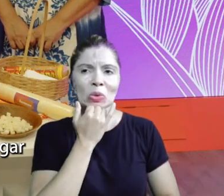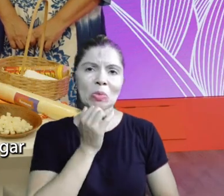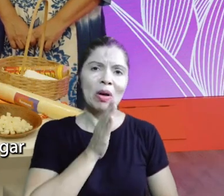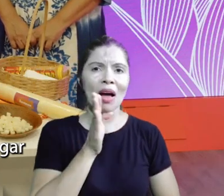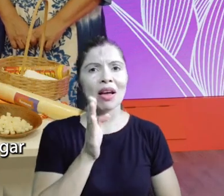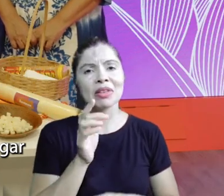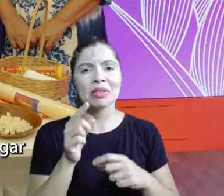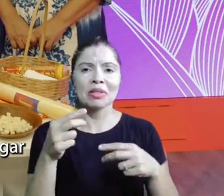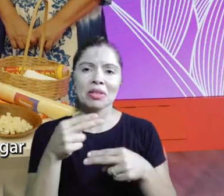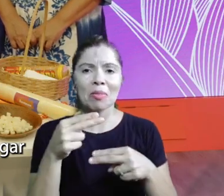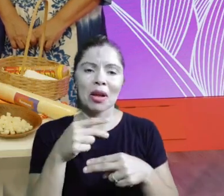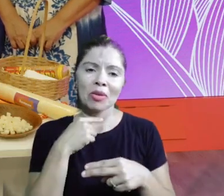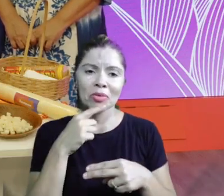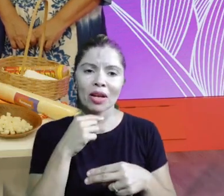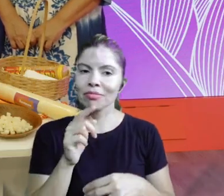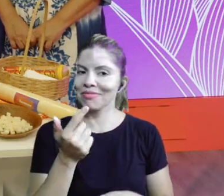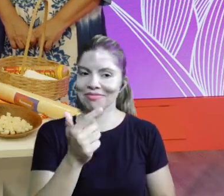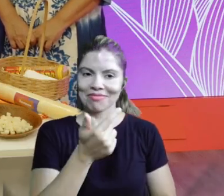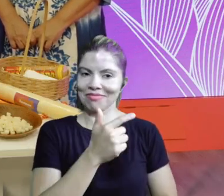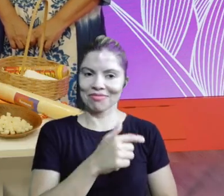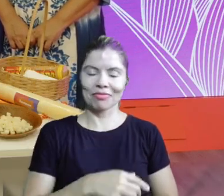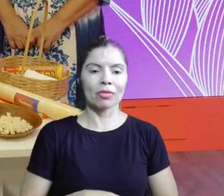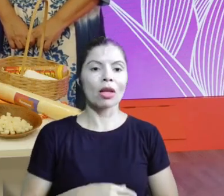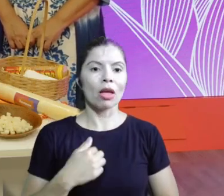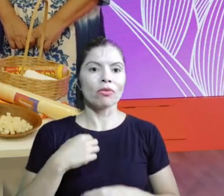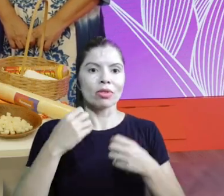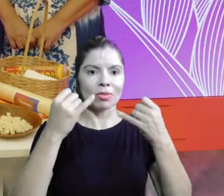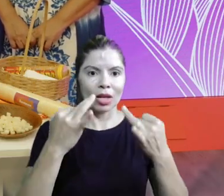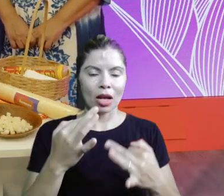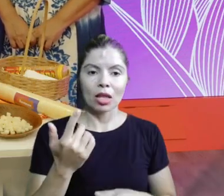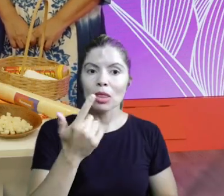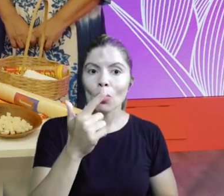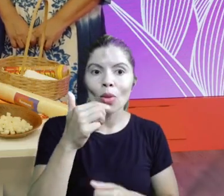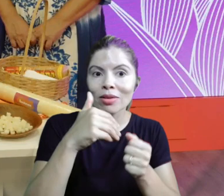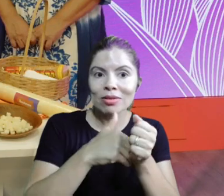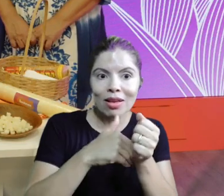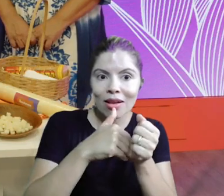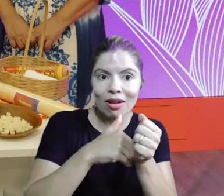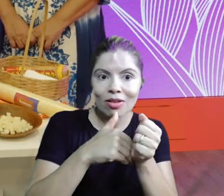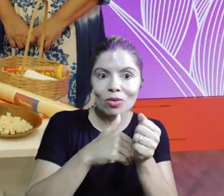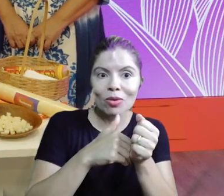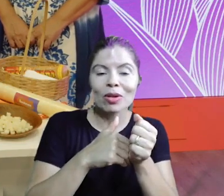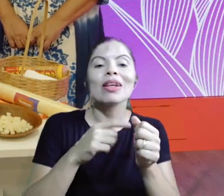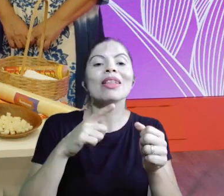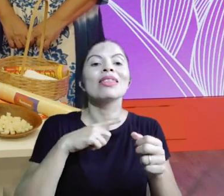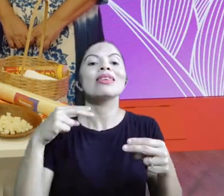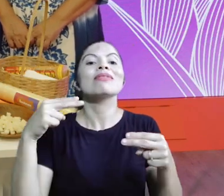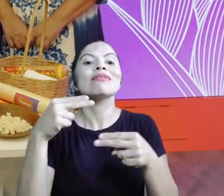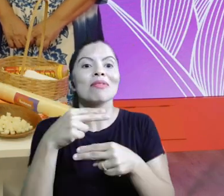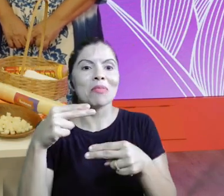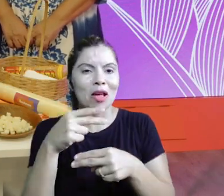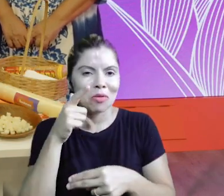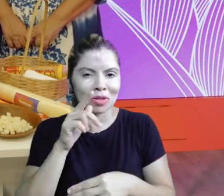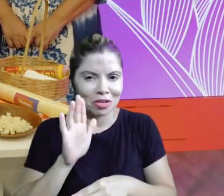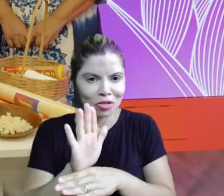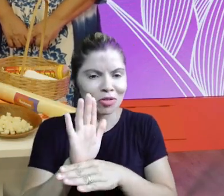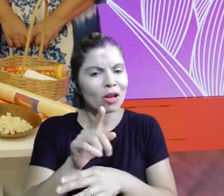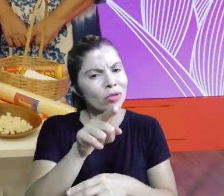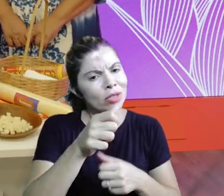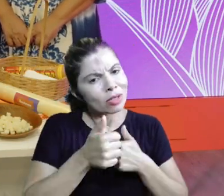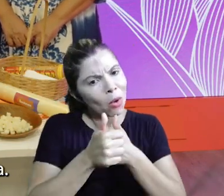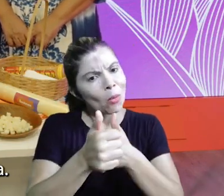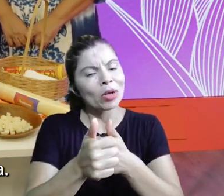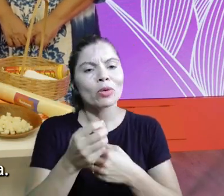até o Sebrae e aí eu vou falar um chavão que a gente utiliza muito e que eu gosto não tem segredo tem Sebrae